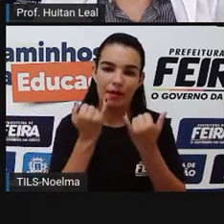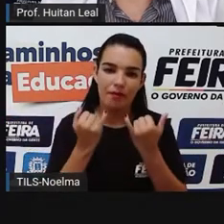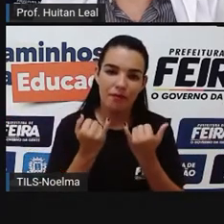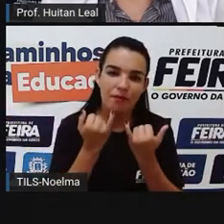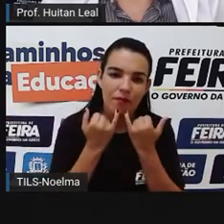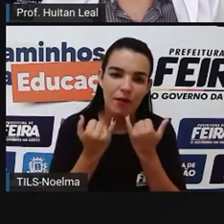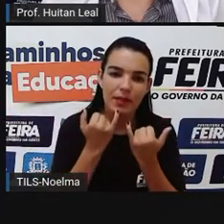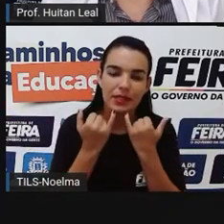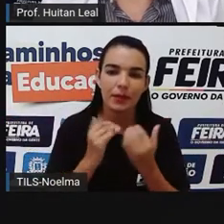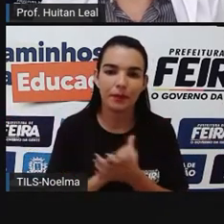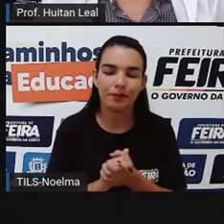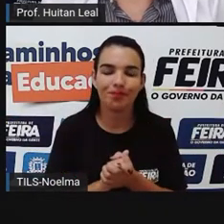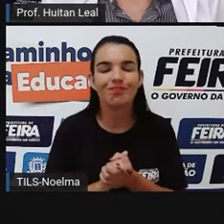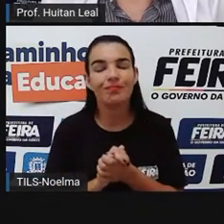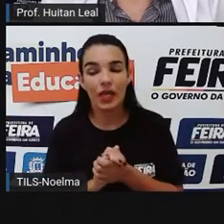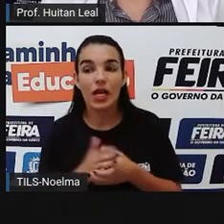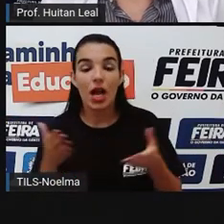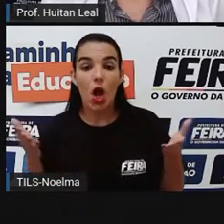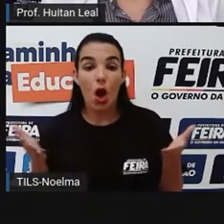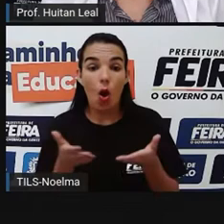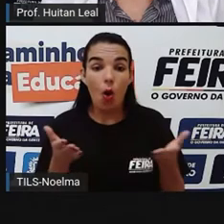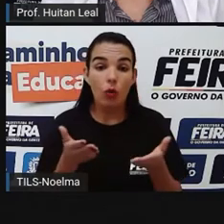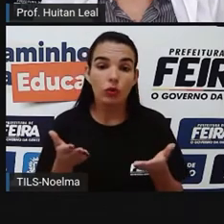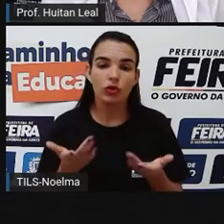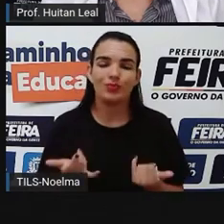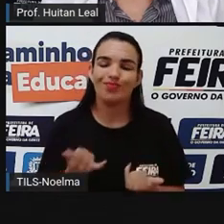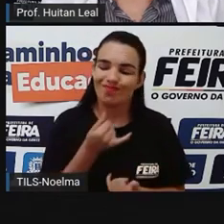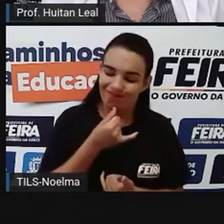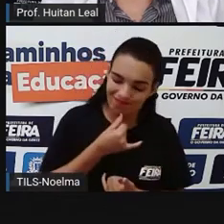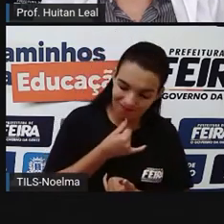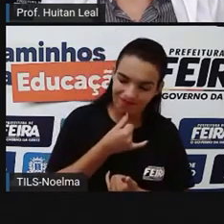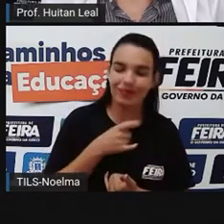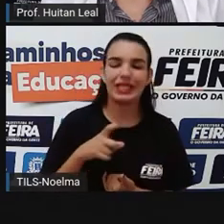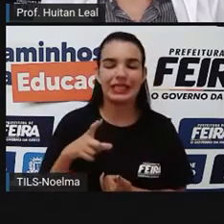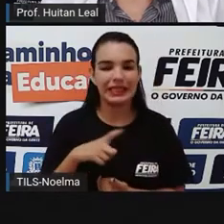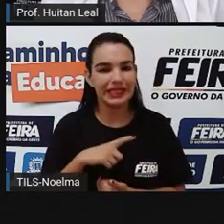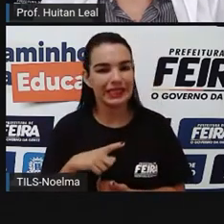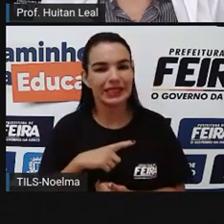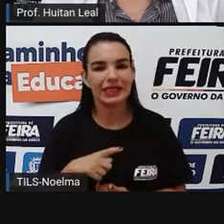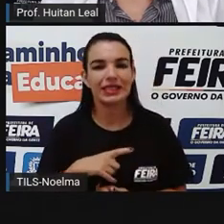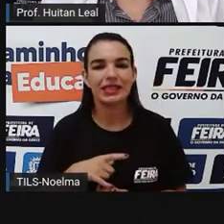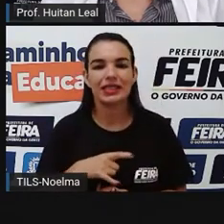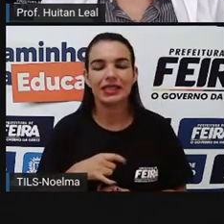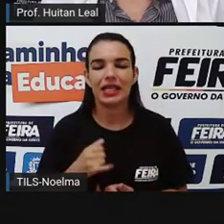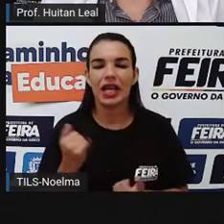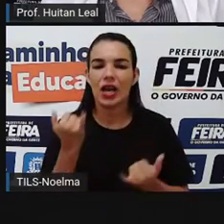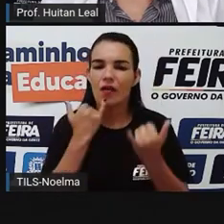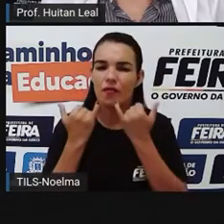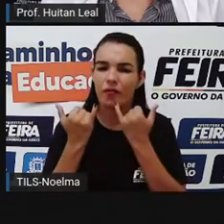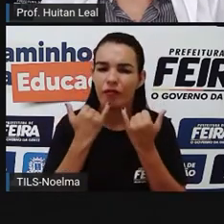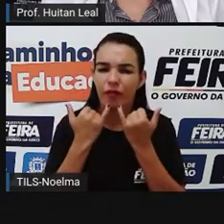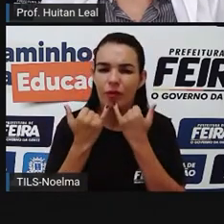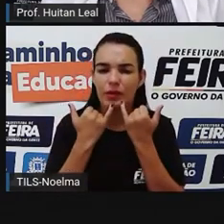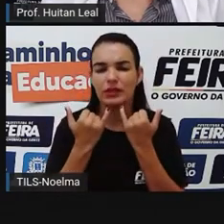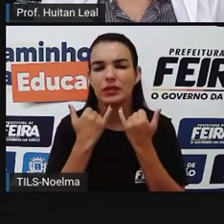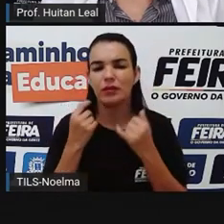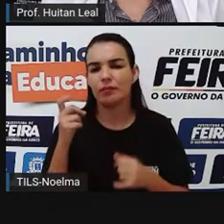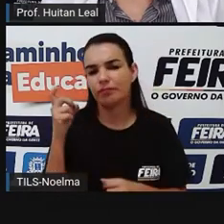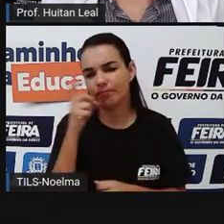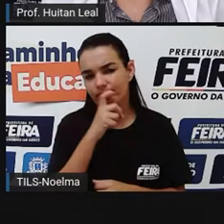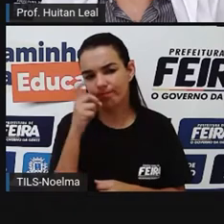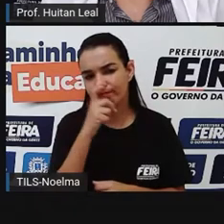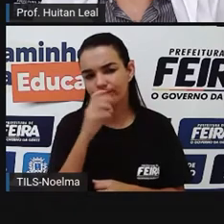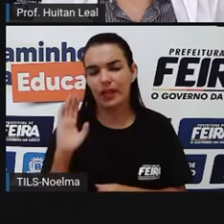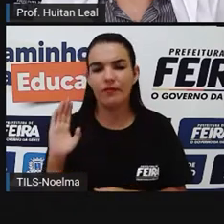hoje, infelizmente, as pessoas têm usado a palavra de forma